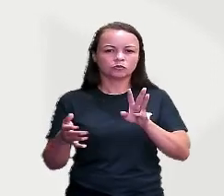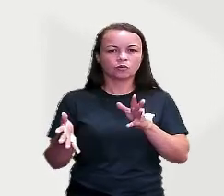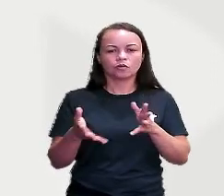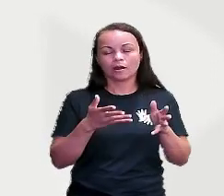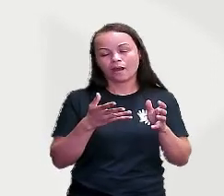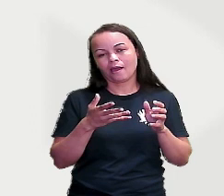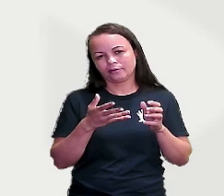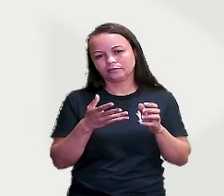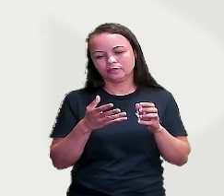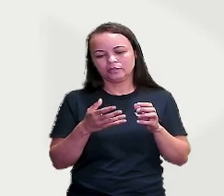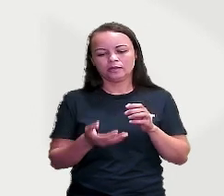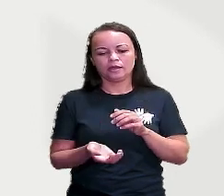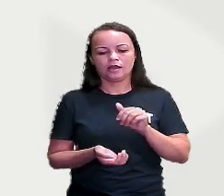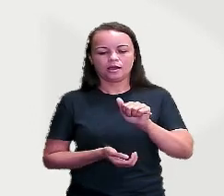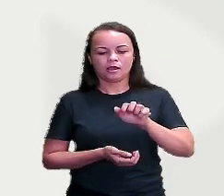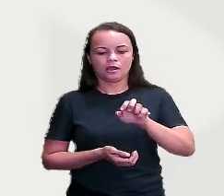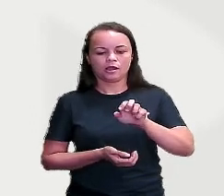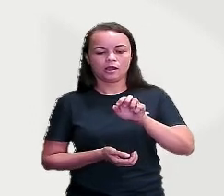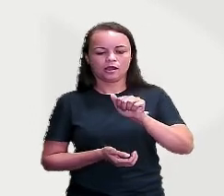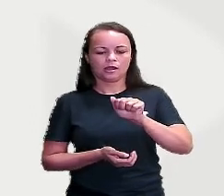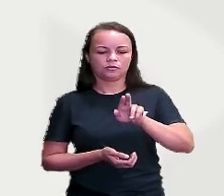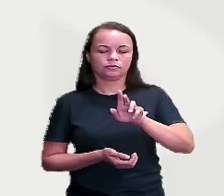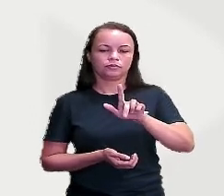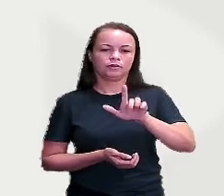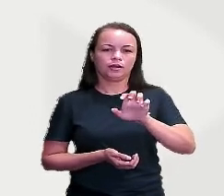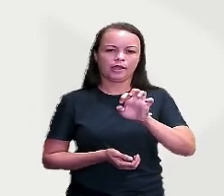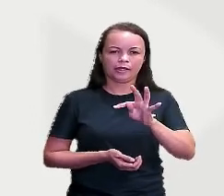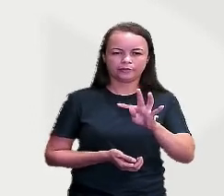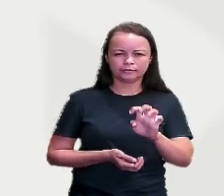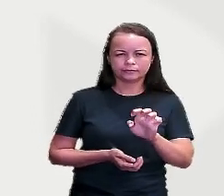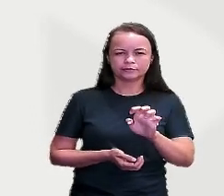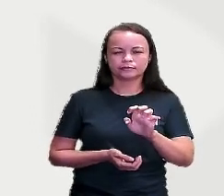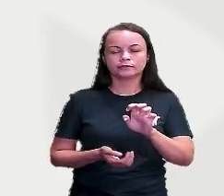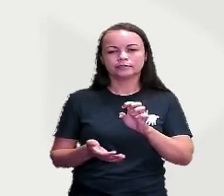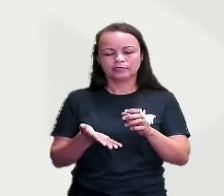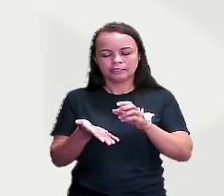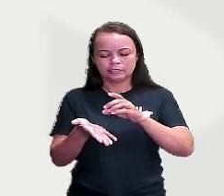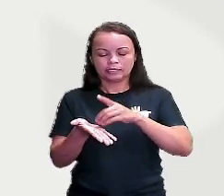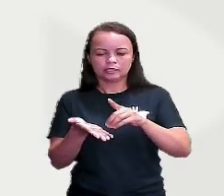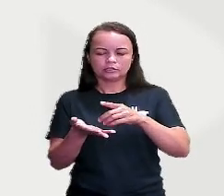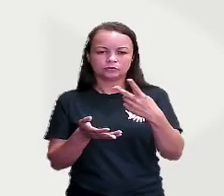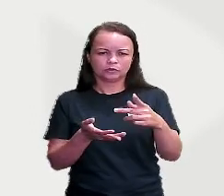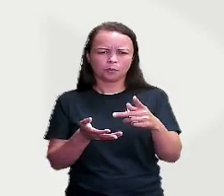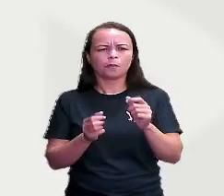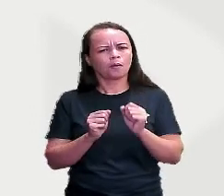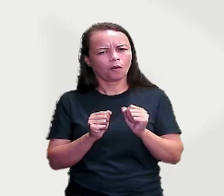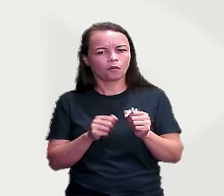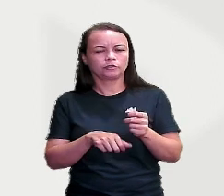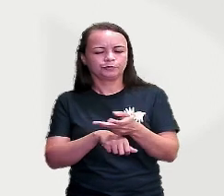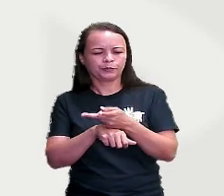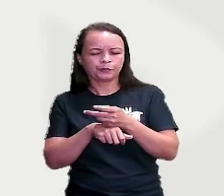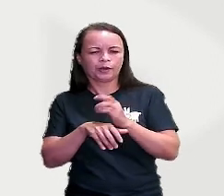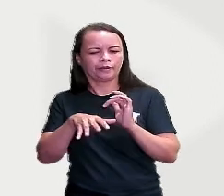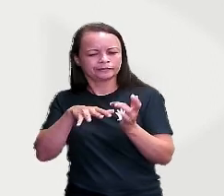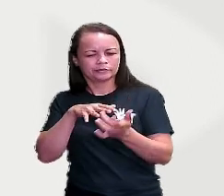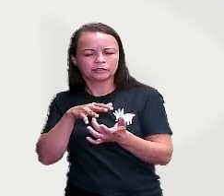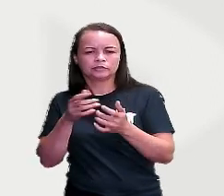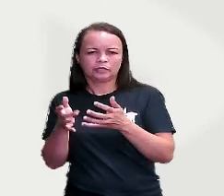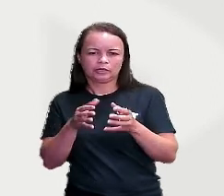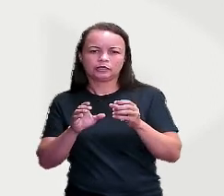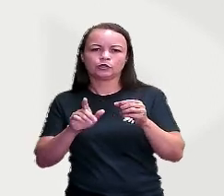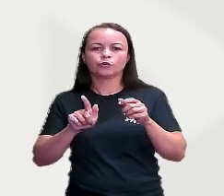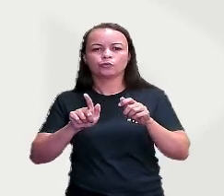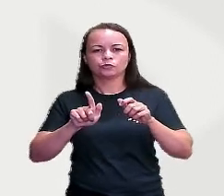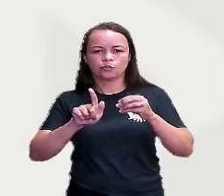onde quando vocês quiserem conhecer o significado de algum verbete, vocês podem recorrer a esse dicionário, que ele é online, tá